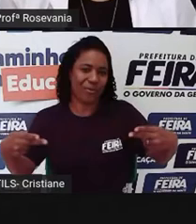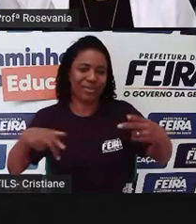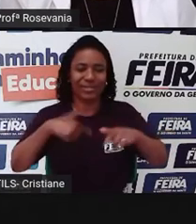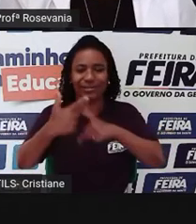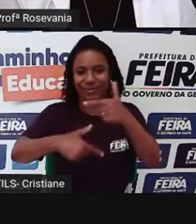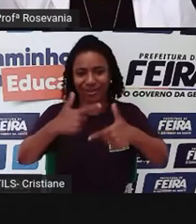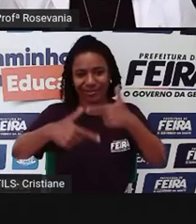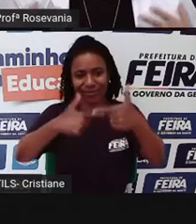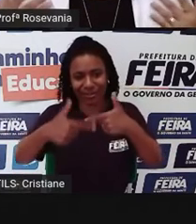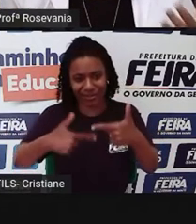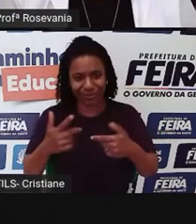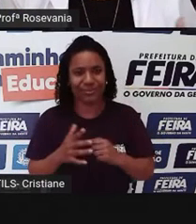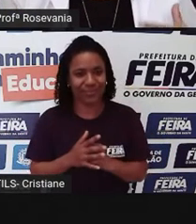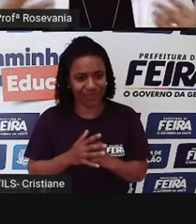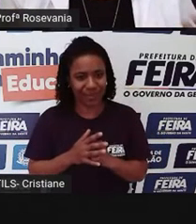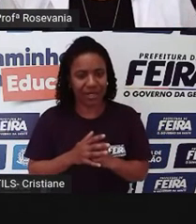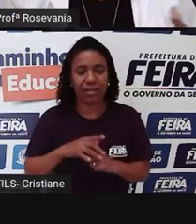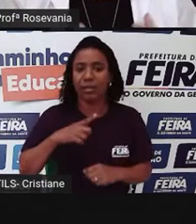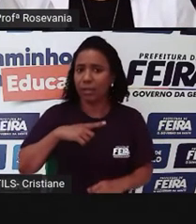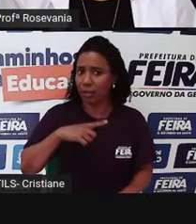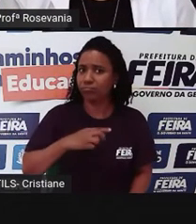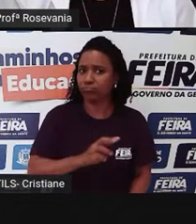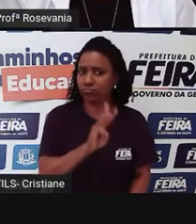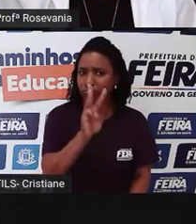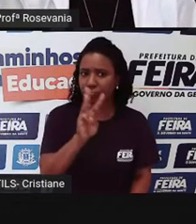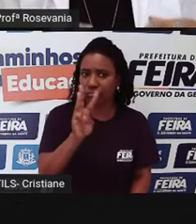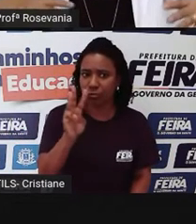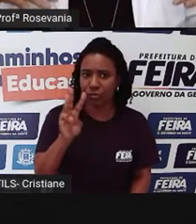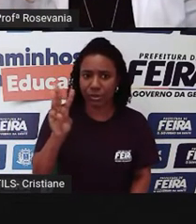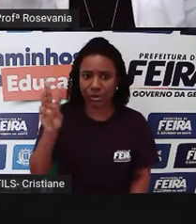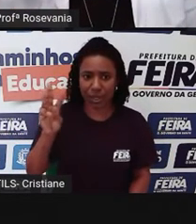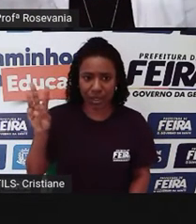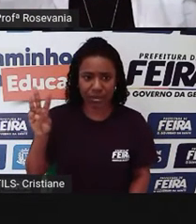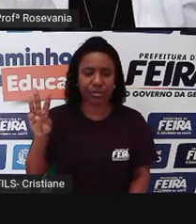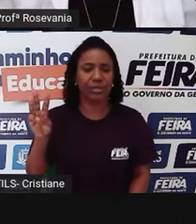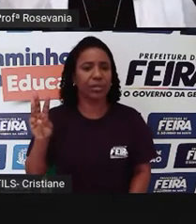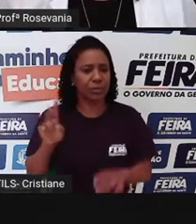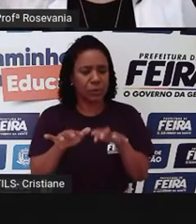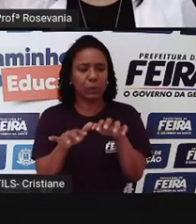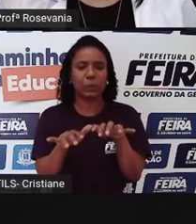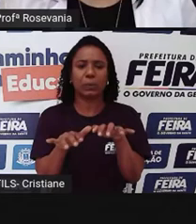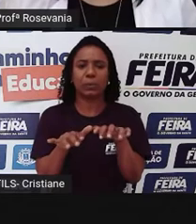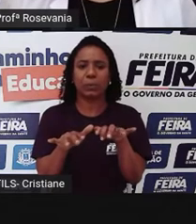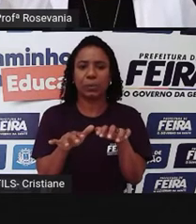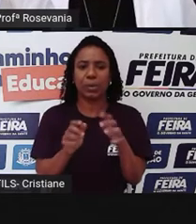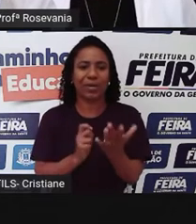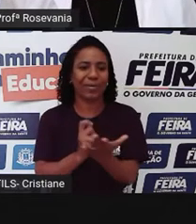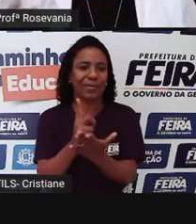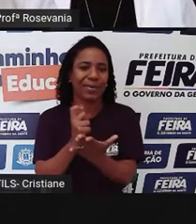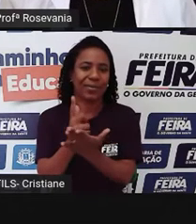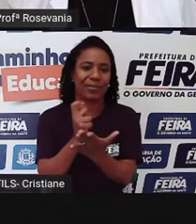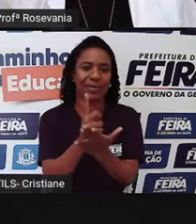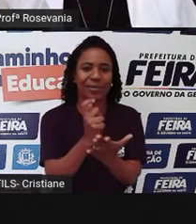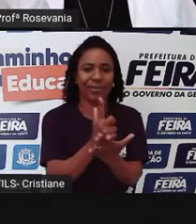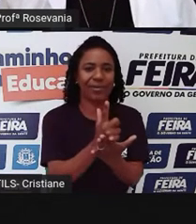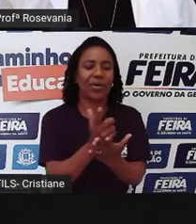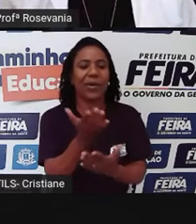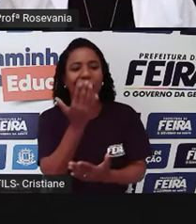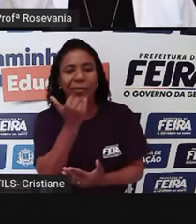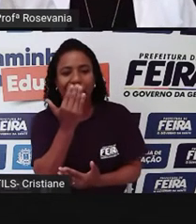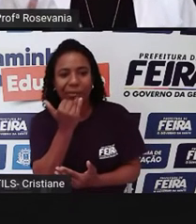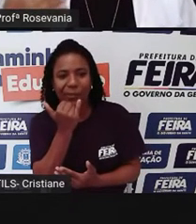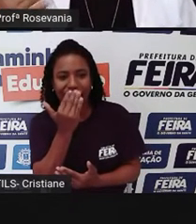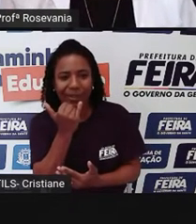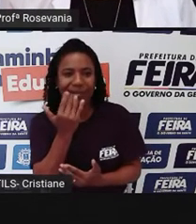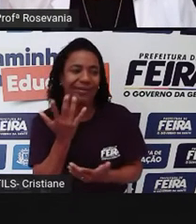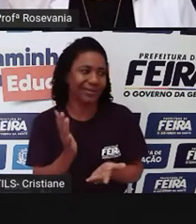online. Hoje, essas compras e vendas online, elas deram um salto tão grande que nós compramos alimentação. Antes,